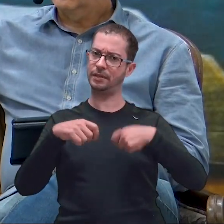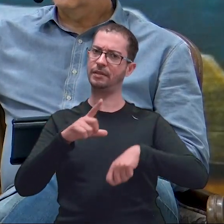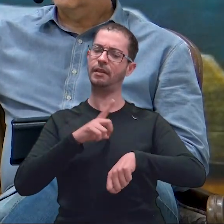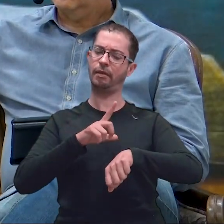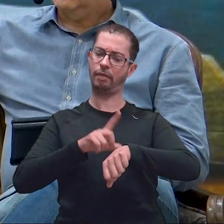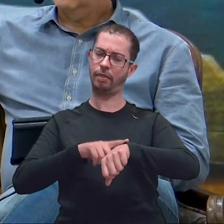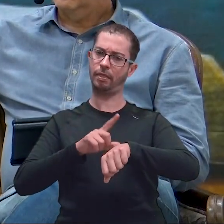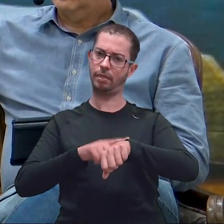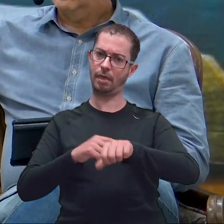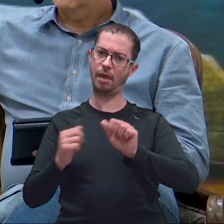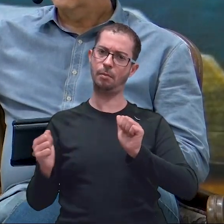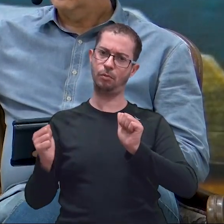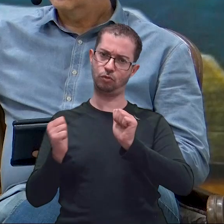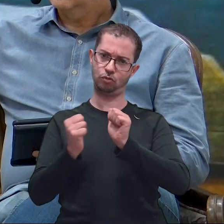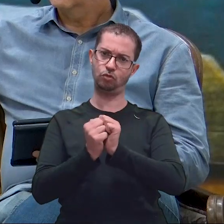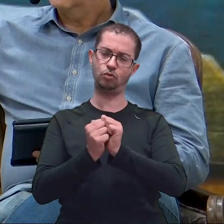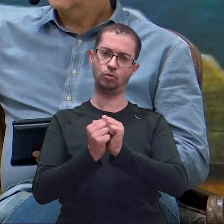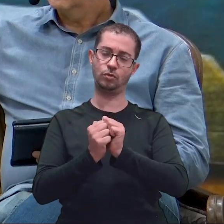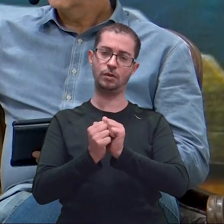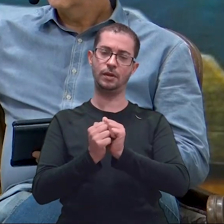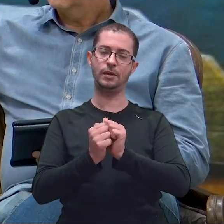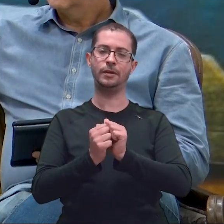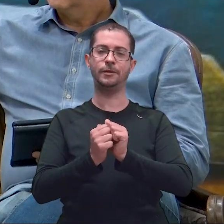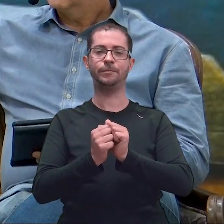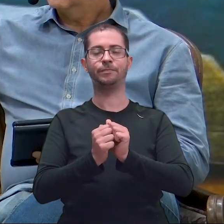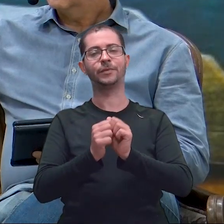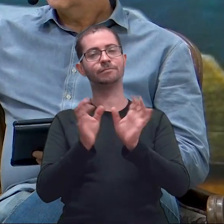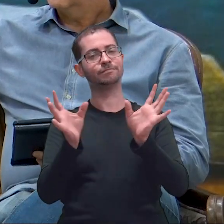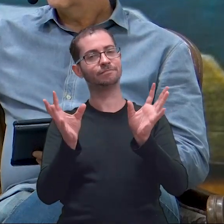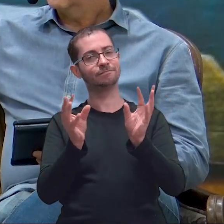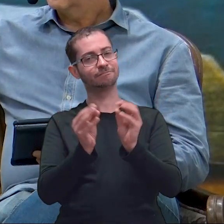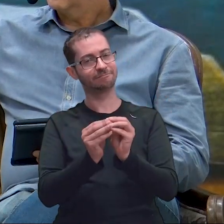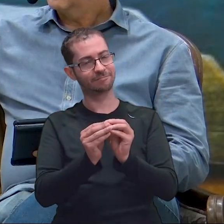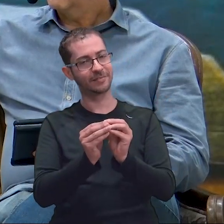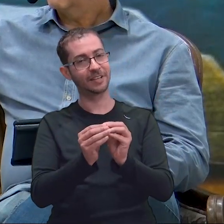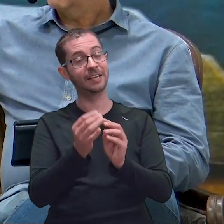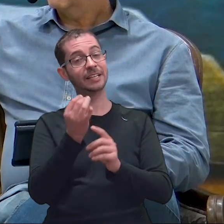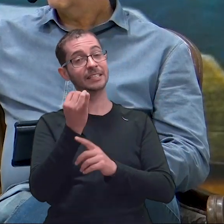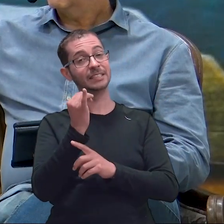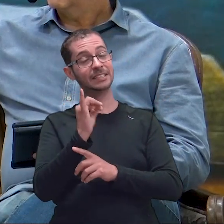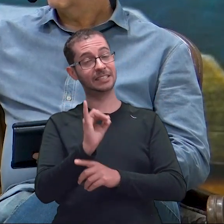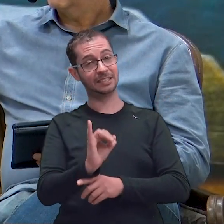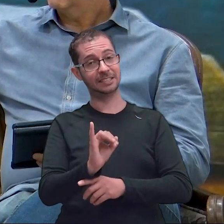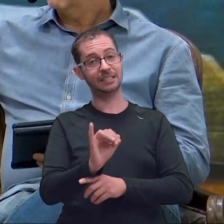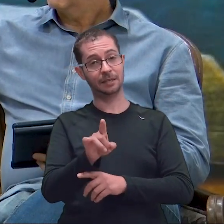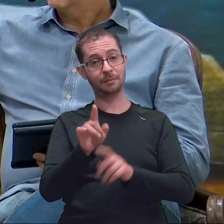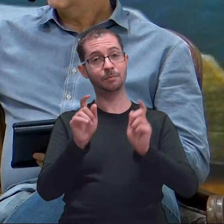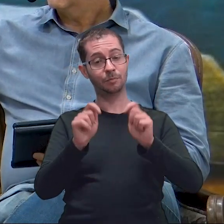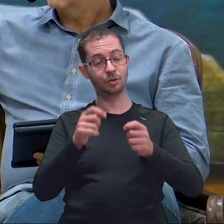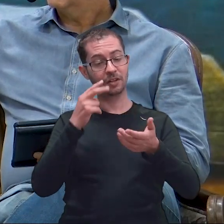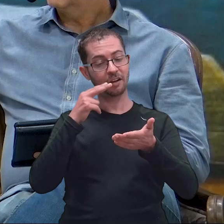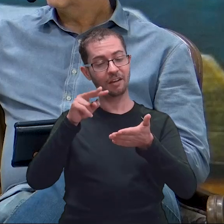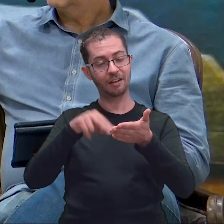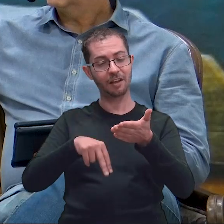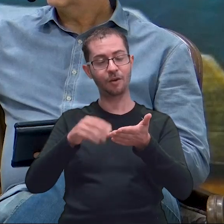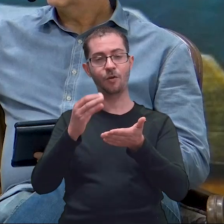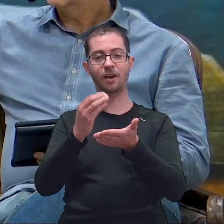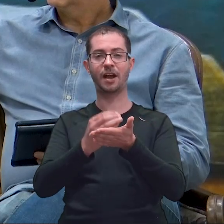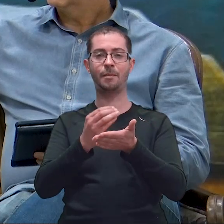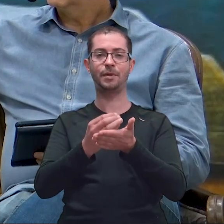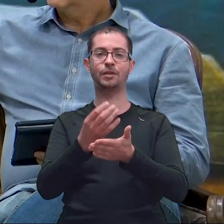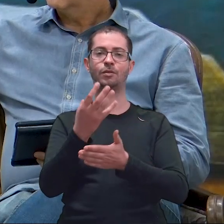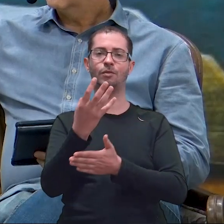tempo junto, né? Então, Hildo, basicamente é isso aqui. E se você puder depois ler o capítulo 4